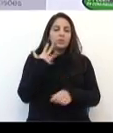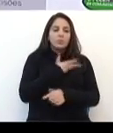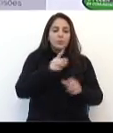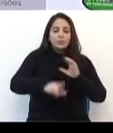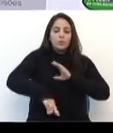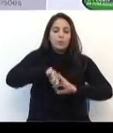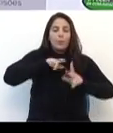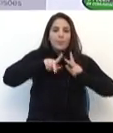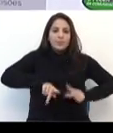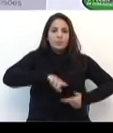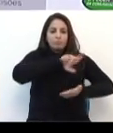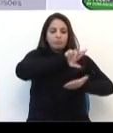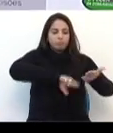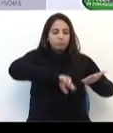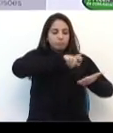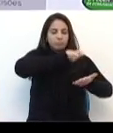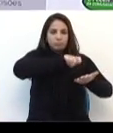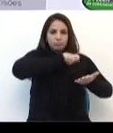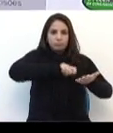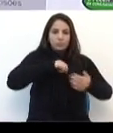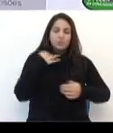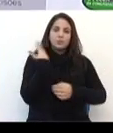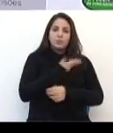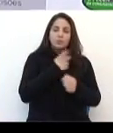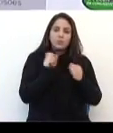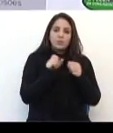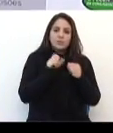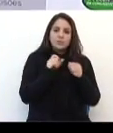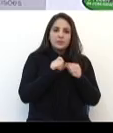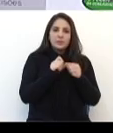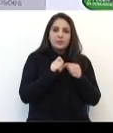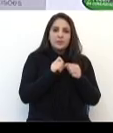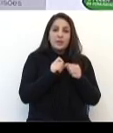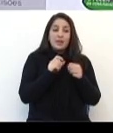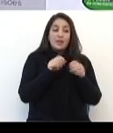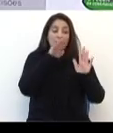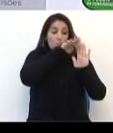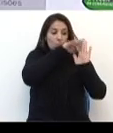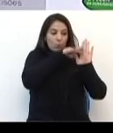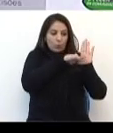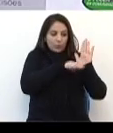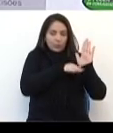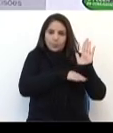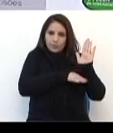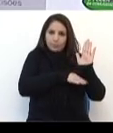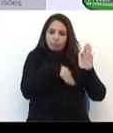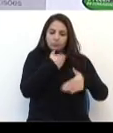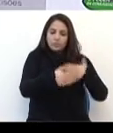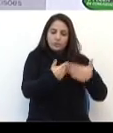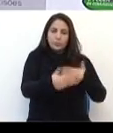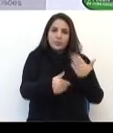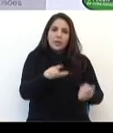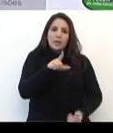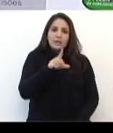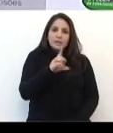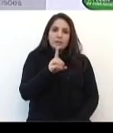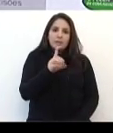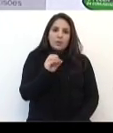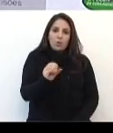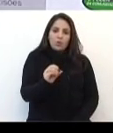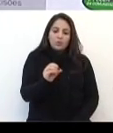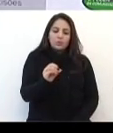relator. E esse relator, então, após fazer um cronograma do andamento da LDO,